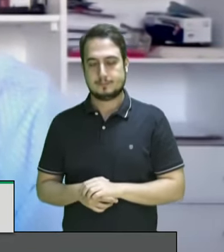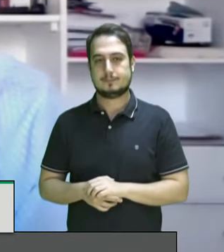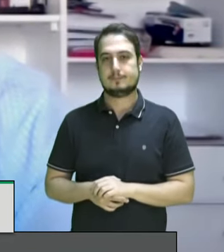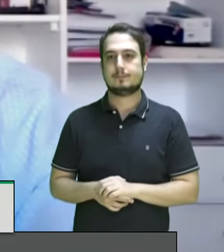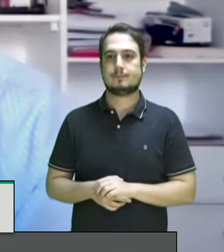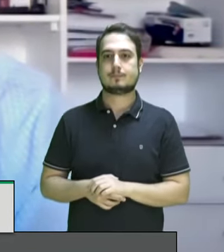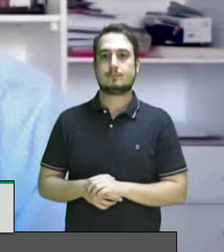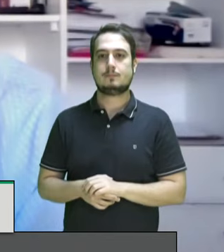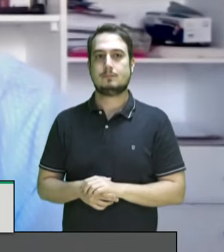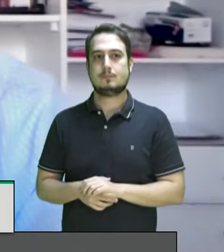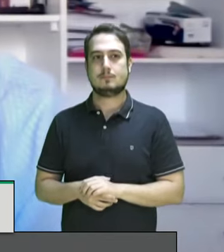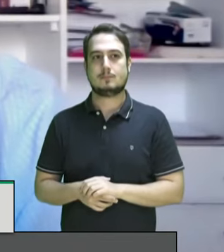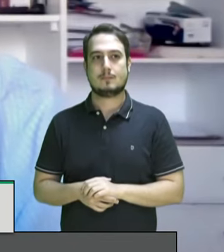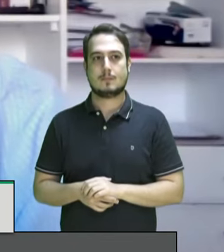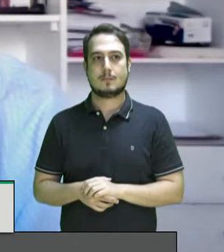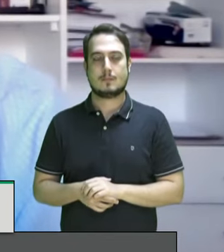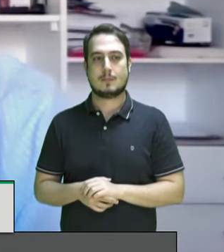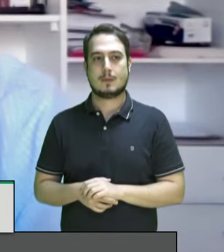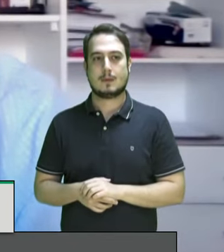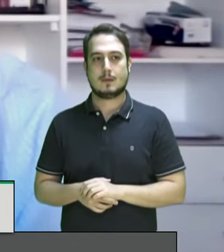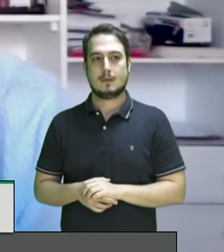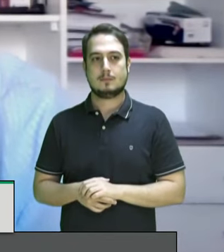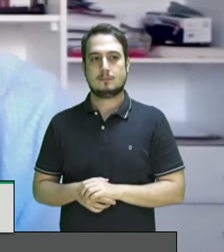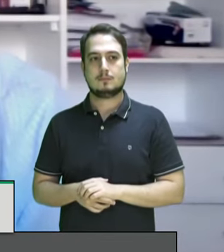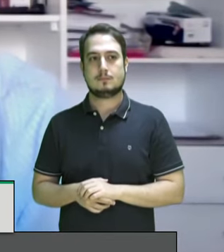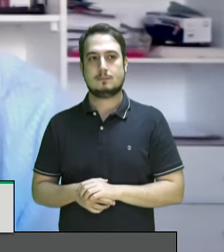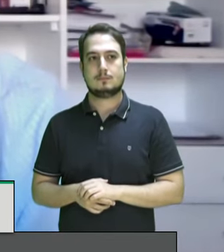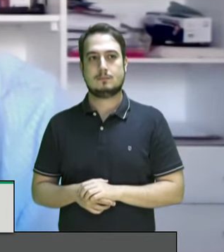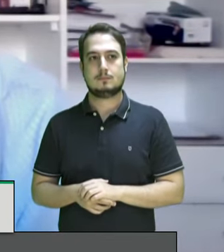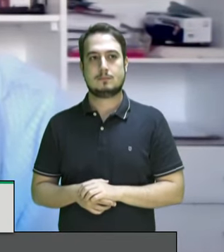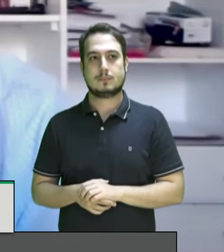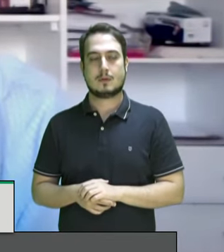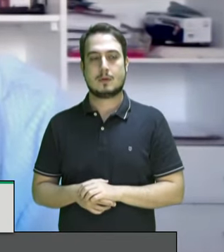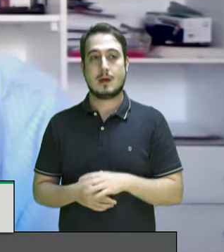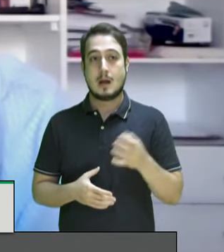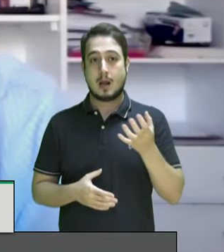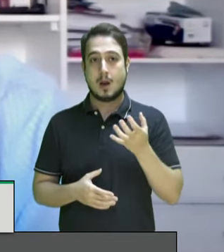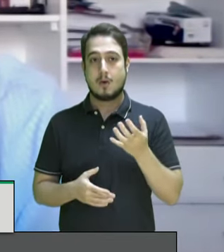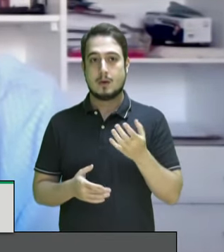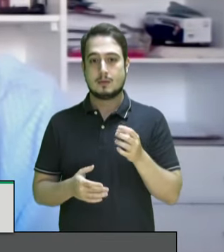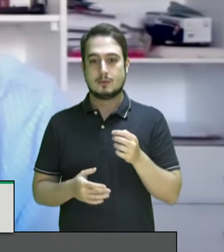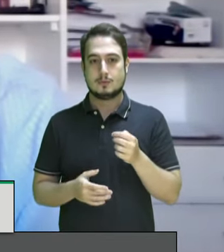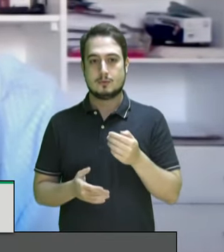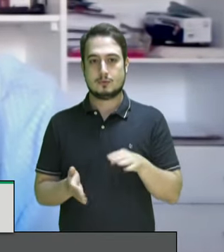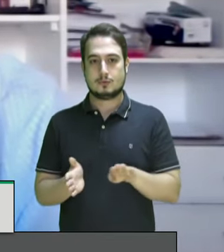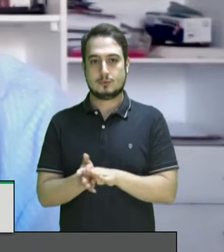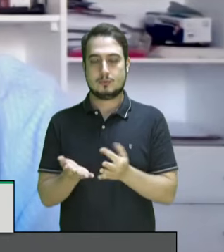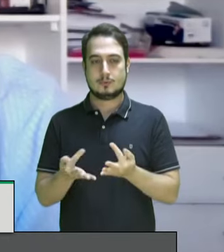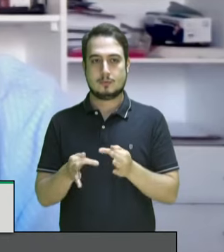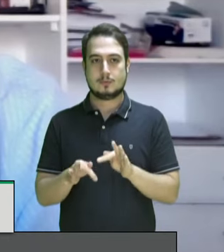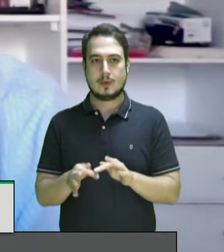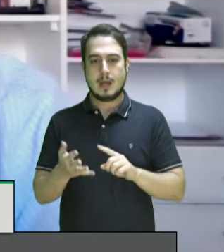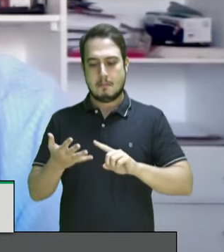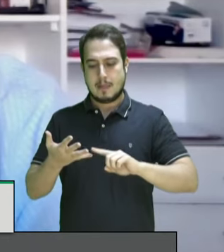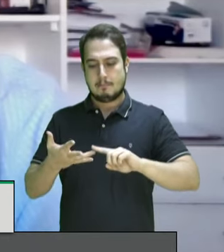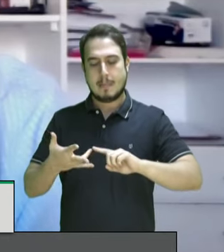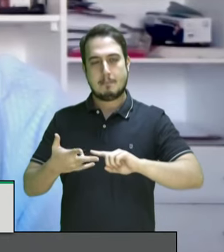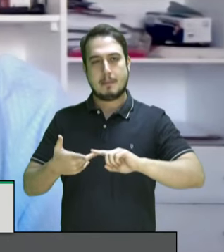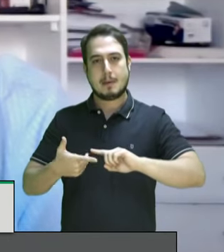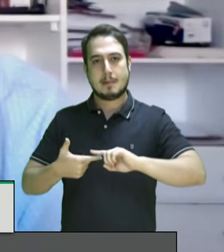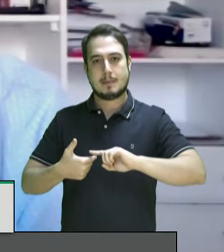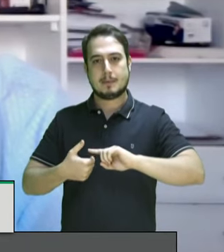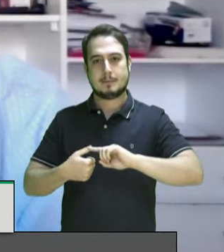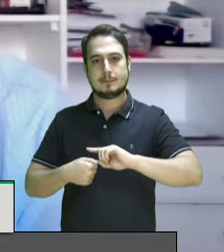colaboração aqui nesta audiência pública que vai entrar na sua parte final aqui nós tratamos sobre vários aspectos